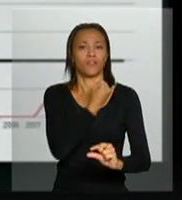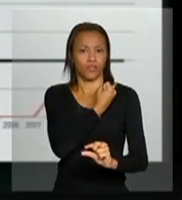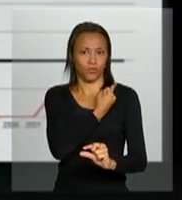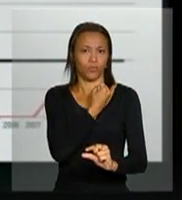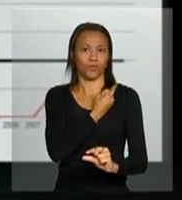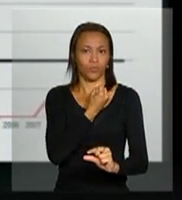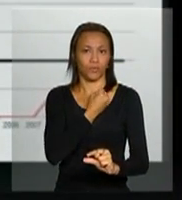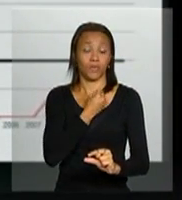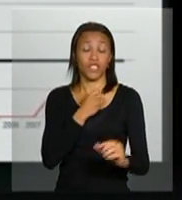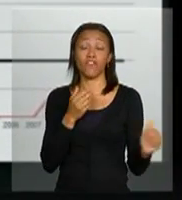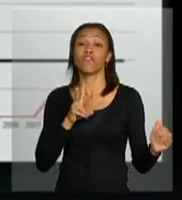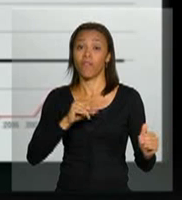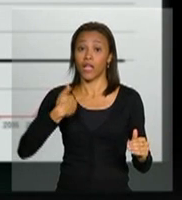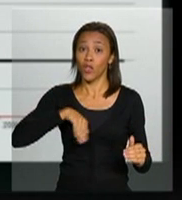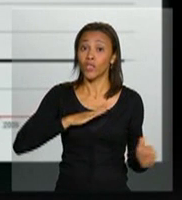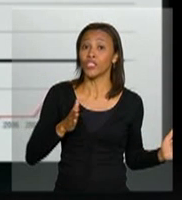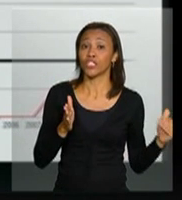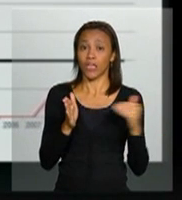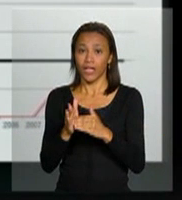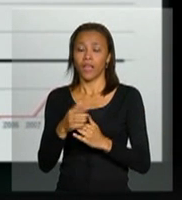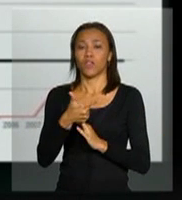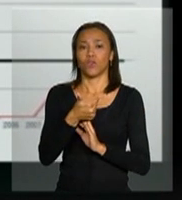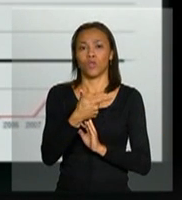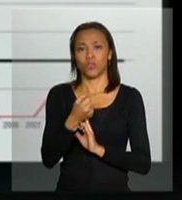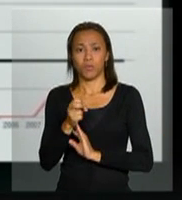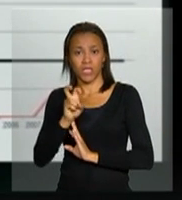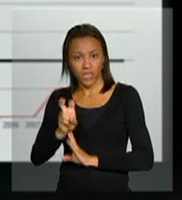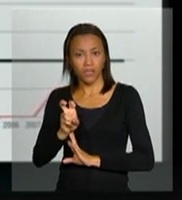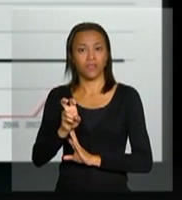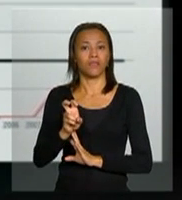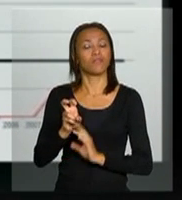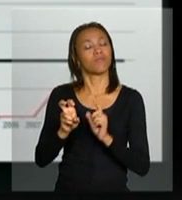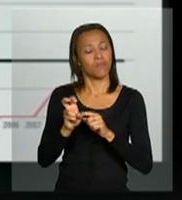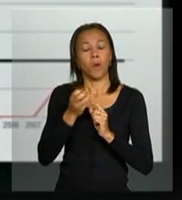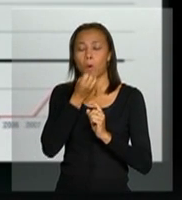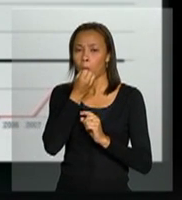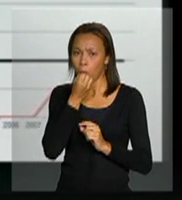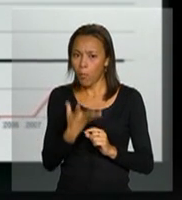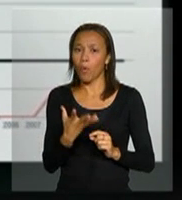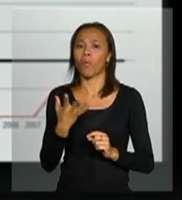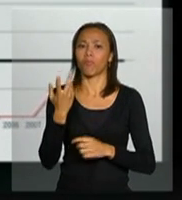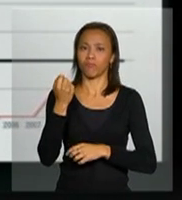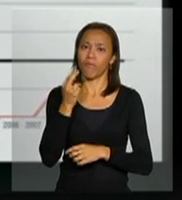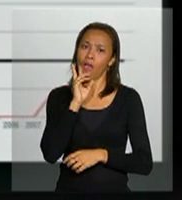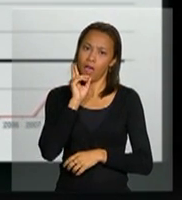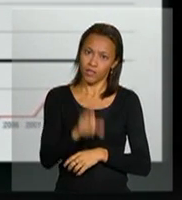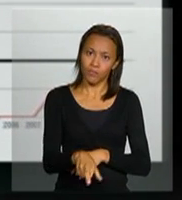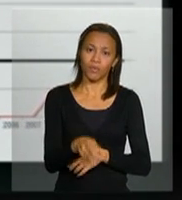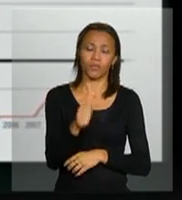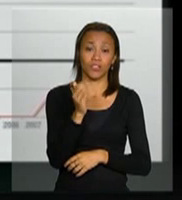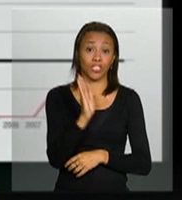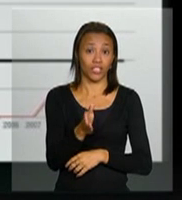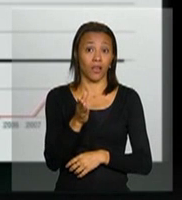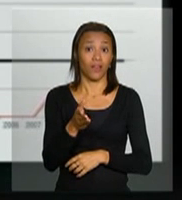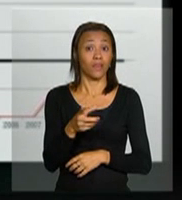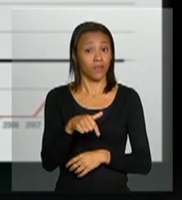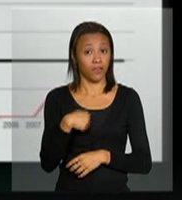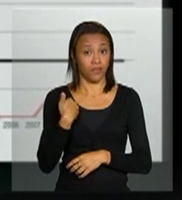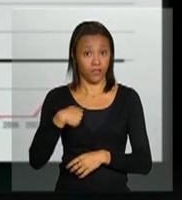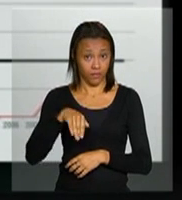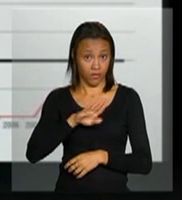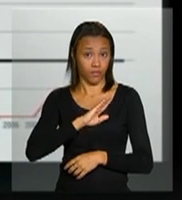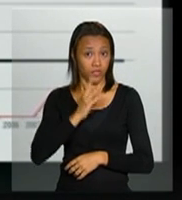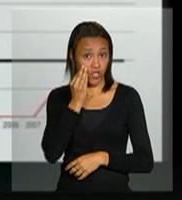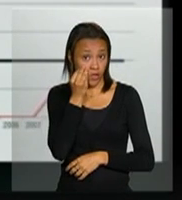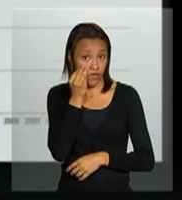certamente a 2015 com um quadro bem mais promissor que esse que está aqui, já é promissor dada a tendência de queda